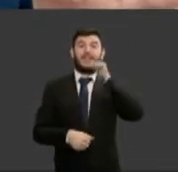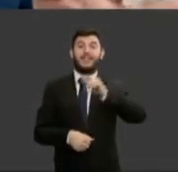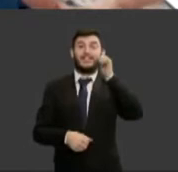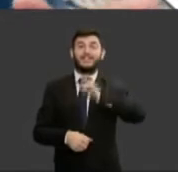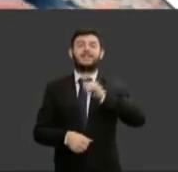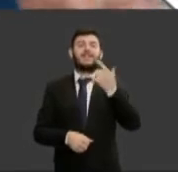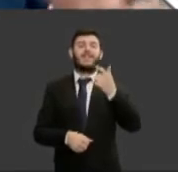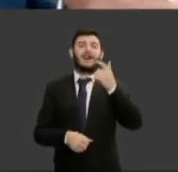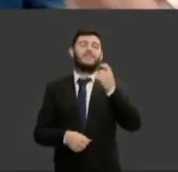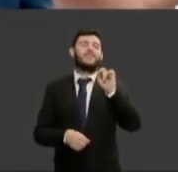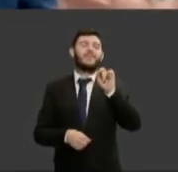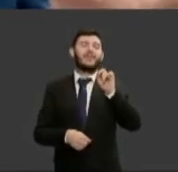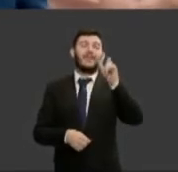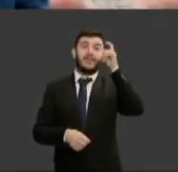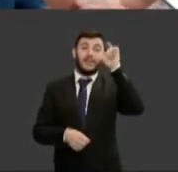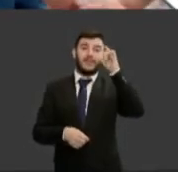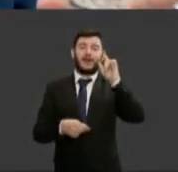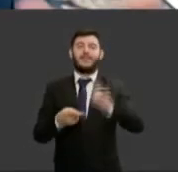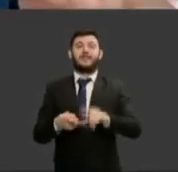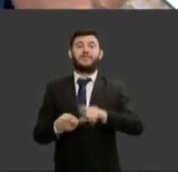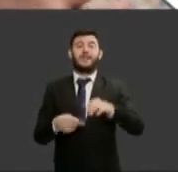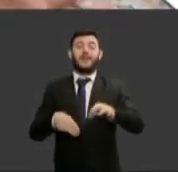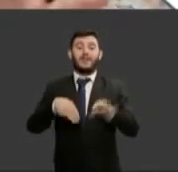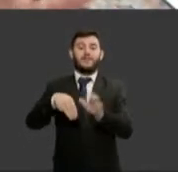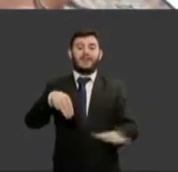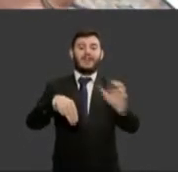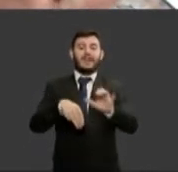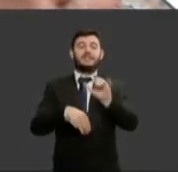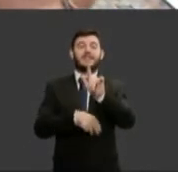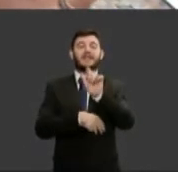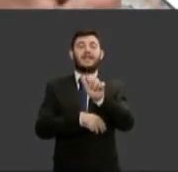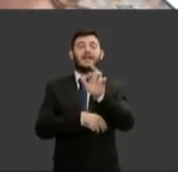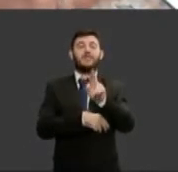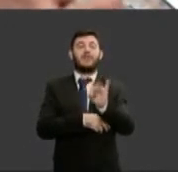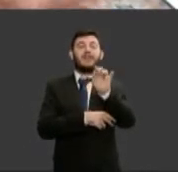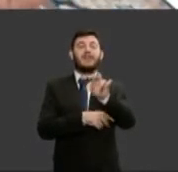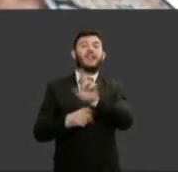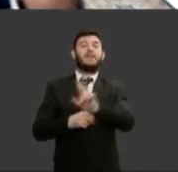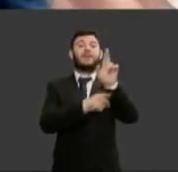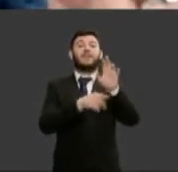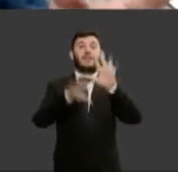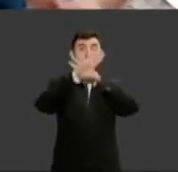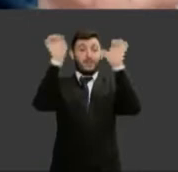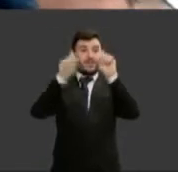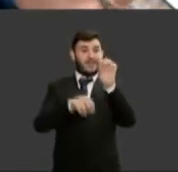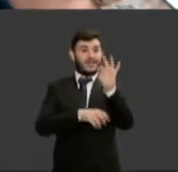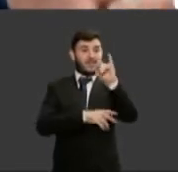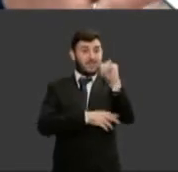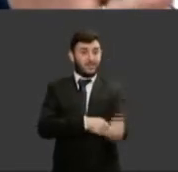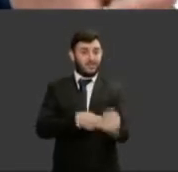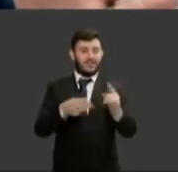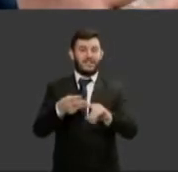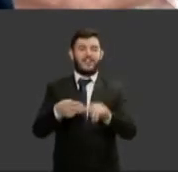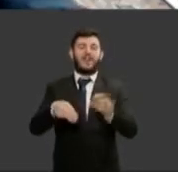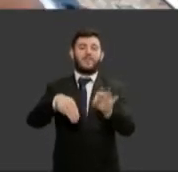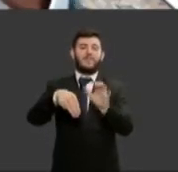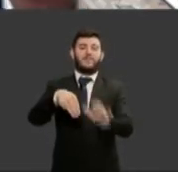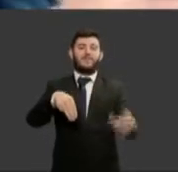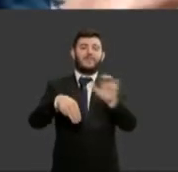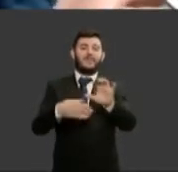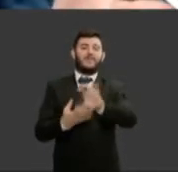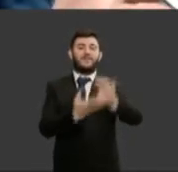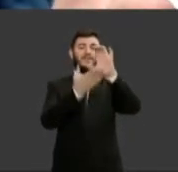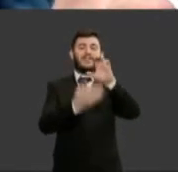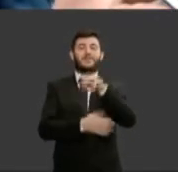representando o STJ através da ministra Marinela da nossa querida conselheira Marinela